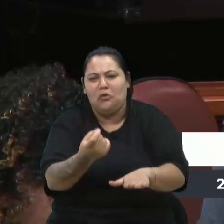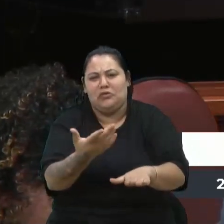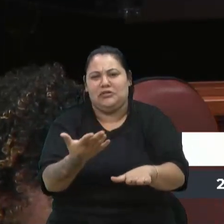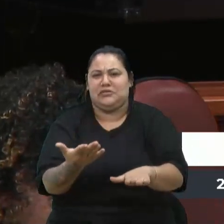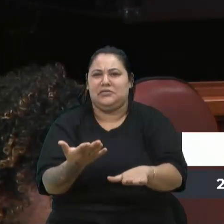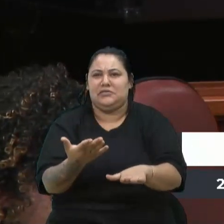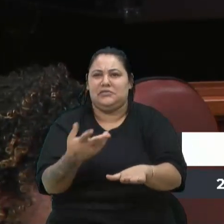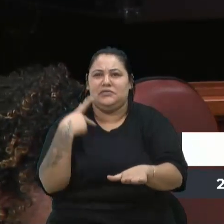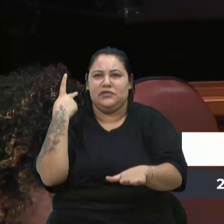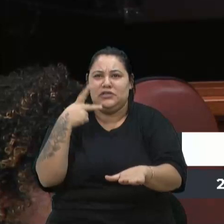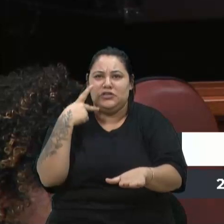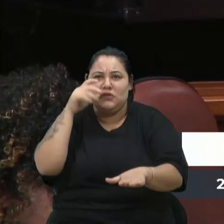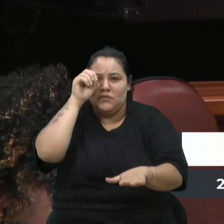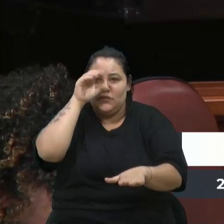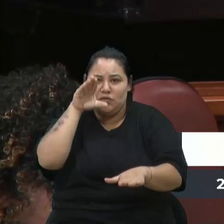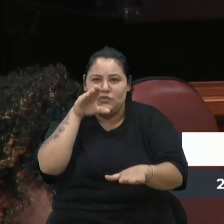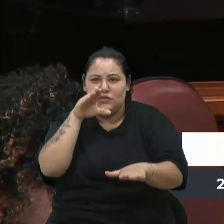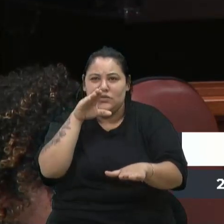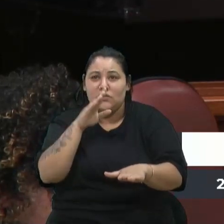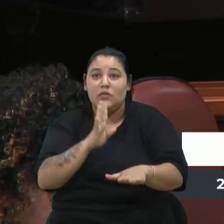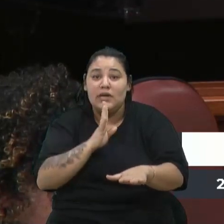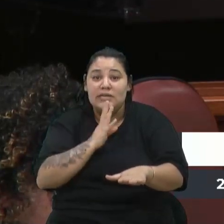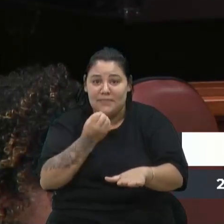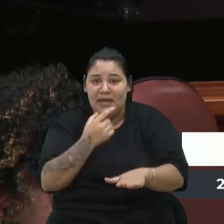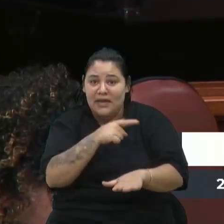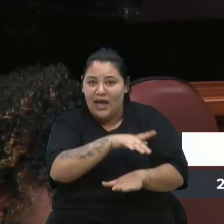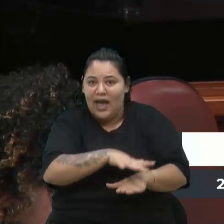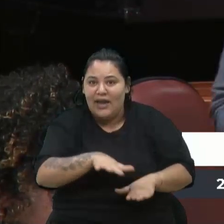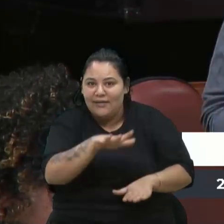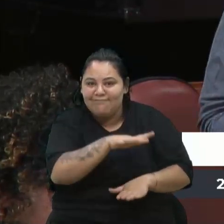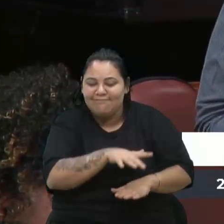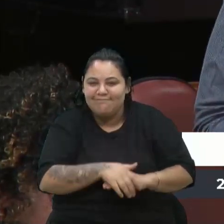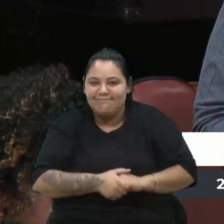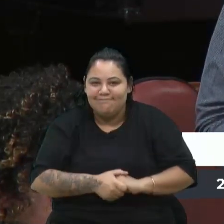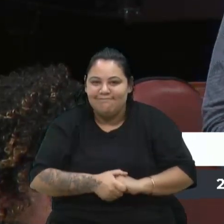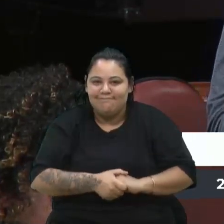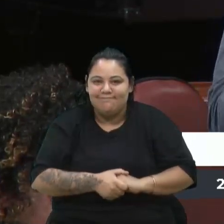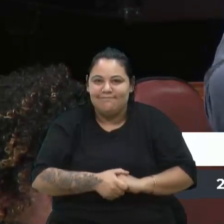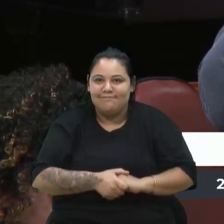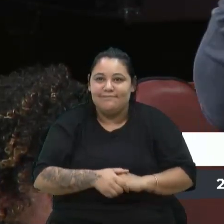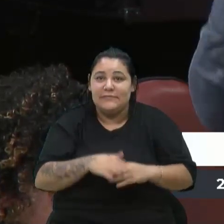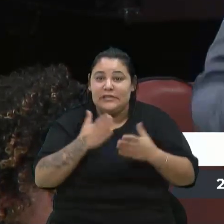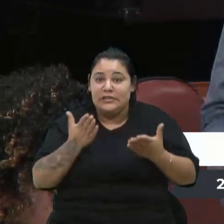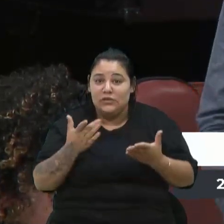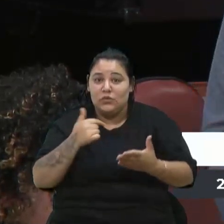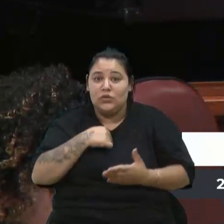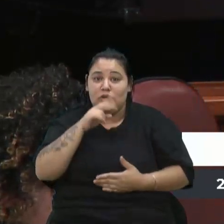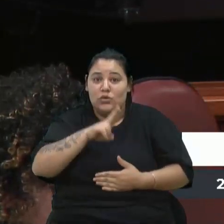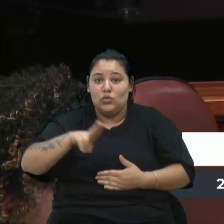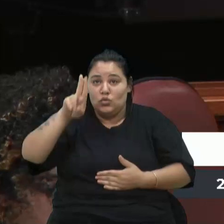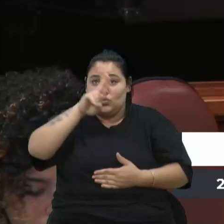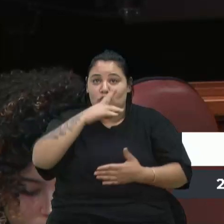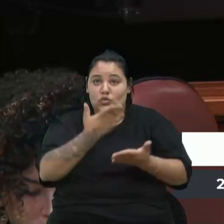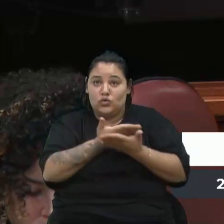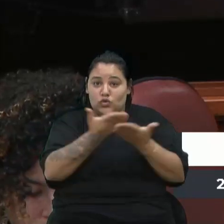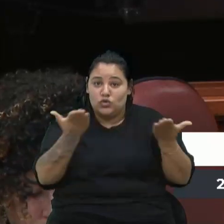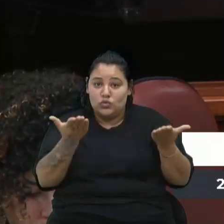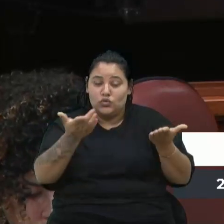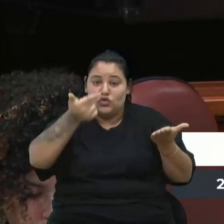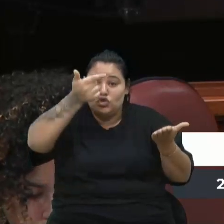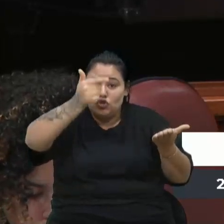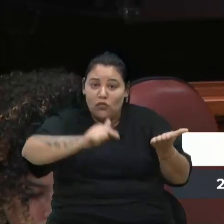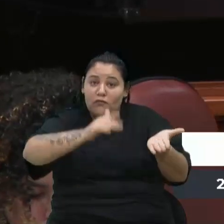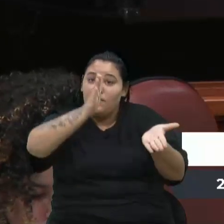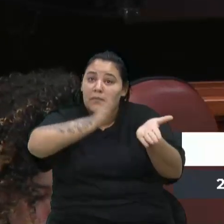que foi secretário de Habitação, deve conhecer bem essa área. Então, assim, eu uso esse espaço novamente para